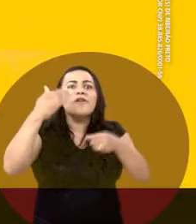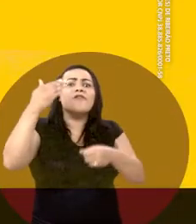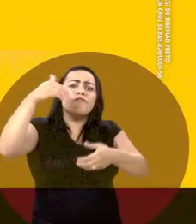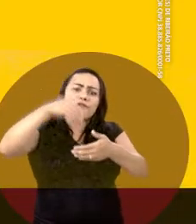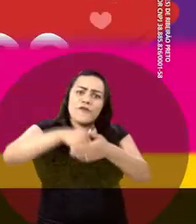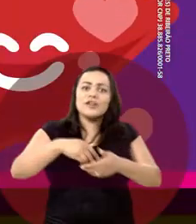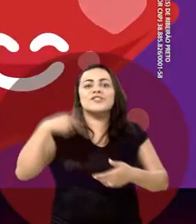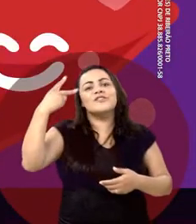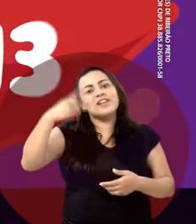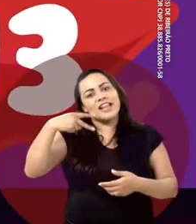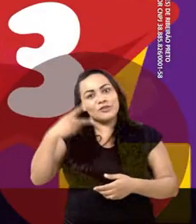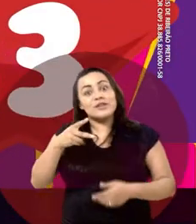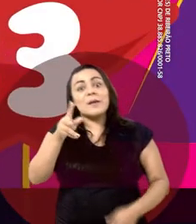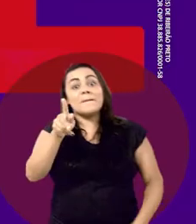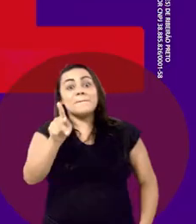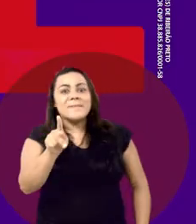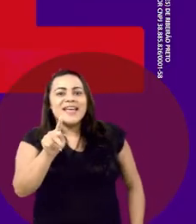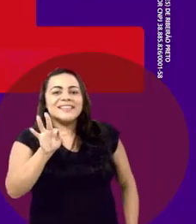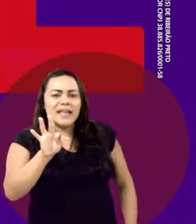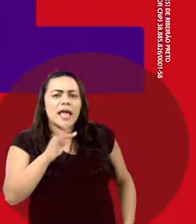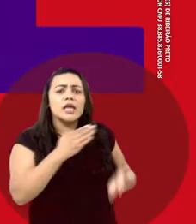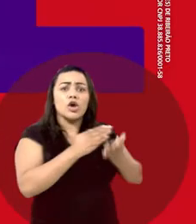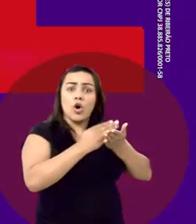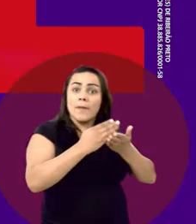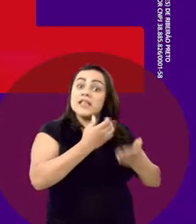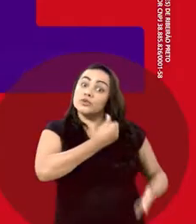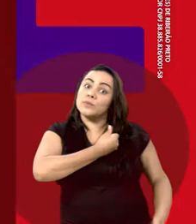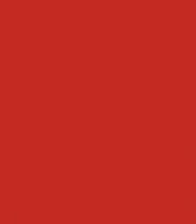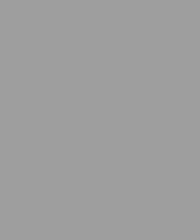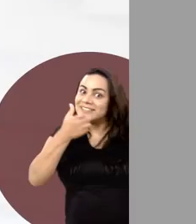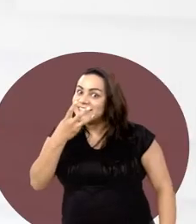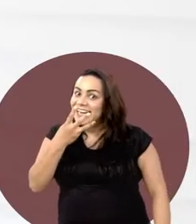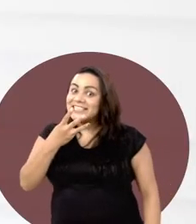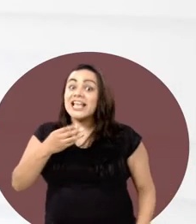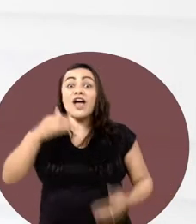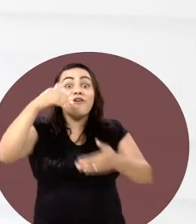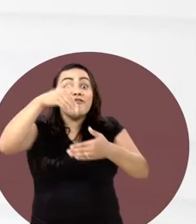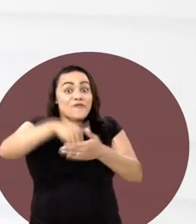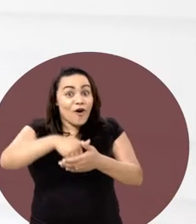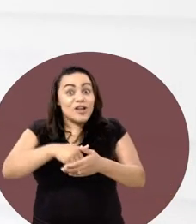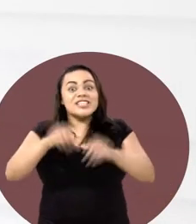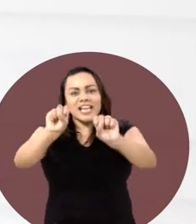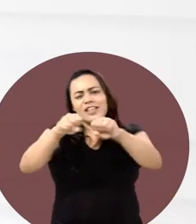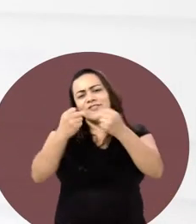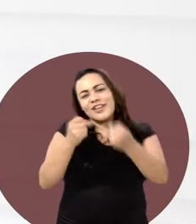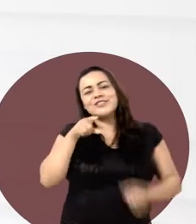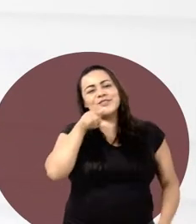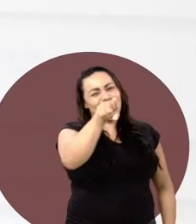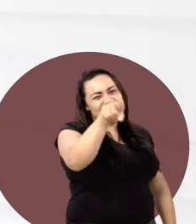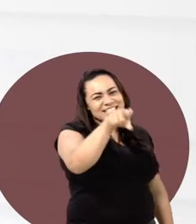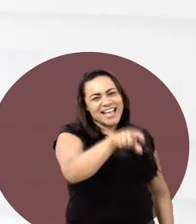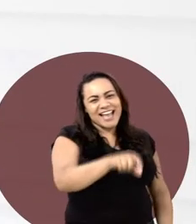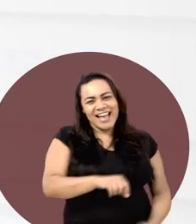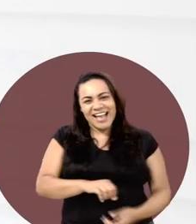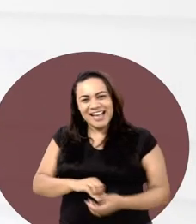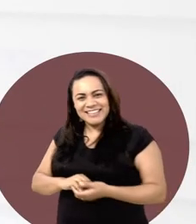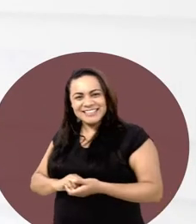Vote por uma cidade mais feliz. Vote em quem defende você. Quem defende você é o PT. Prezi!